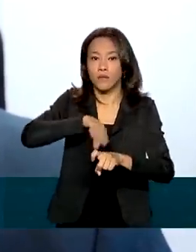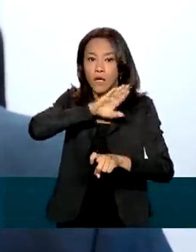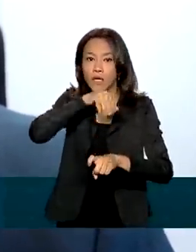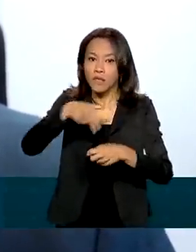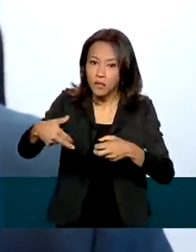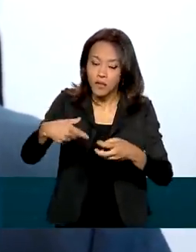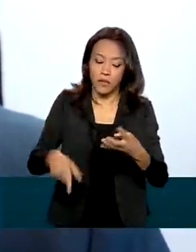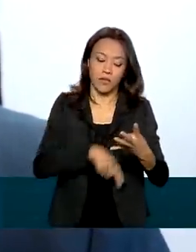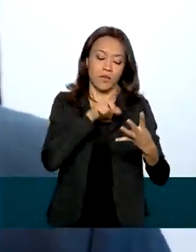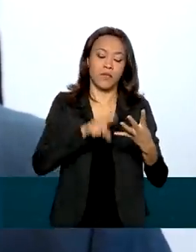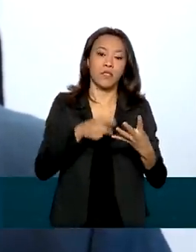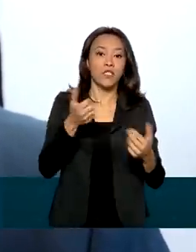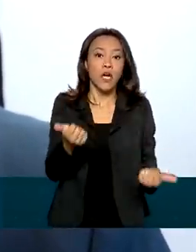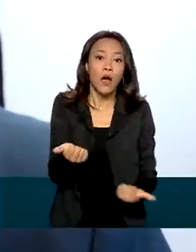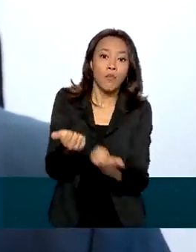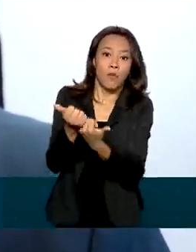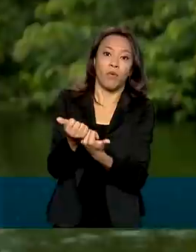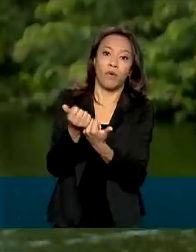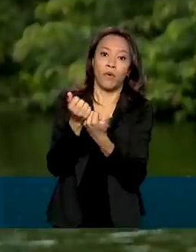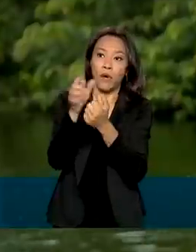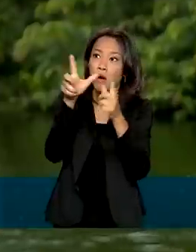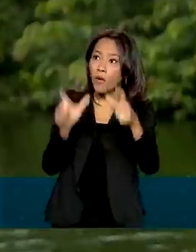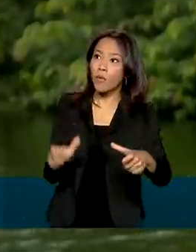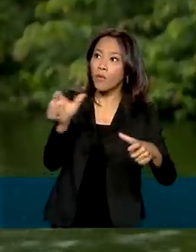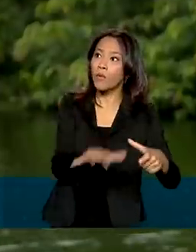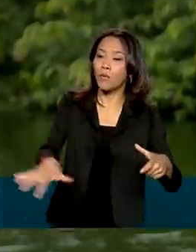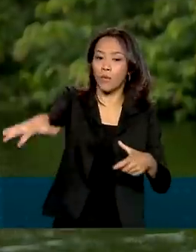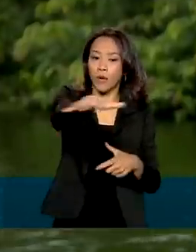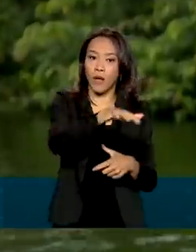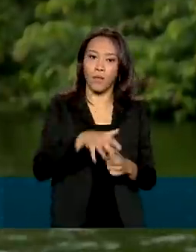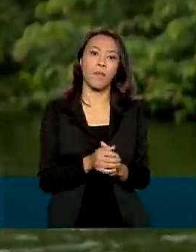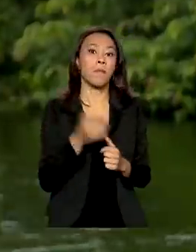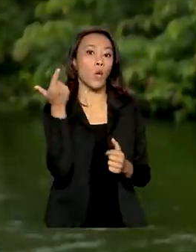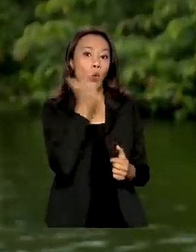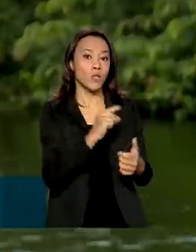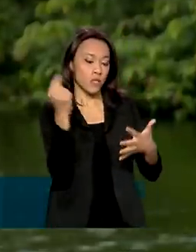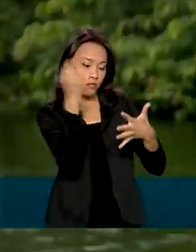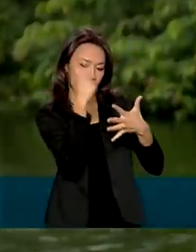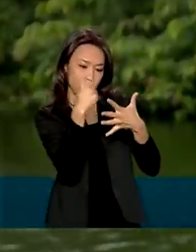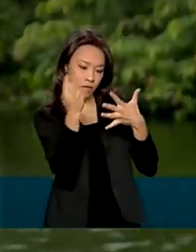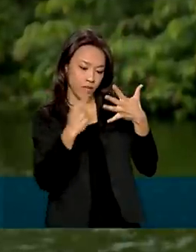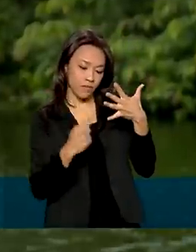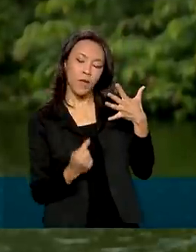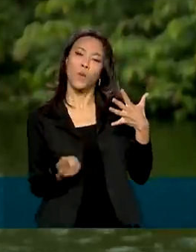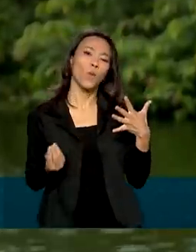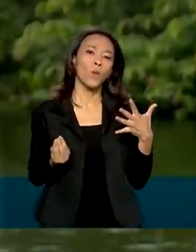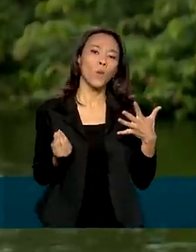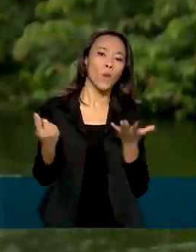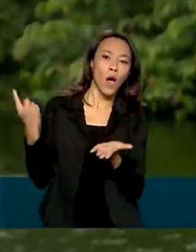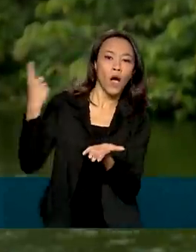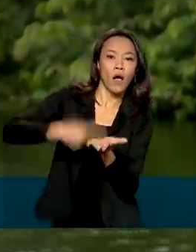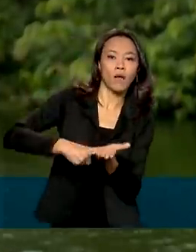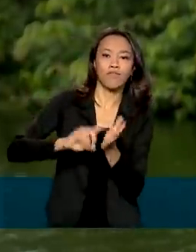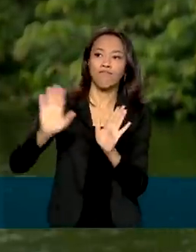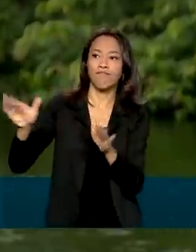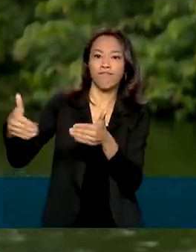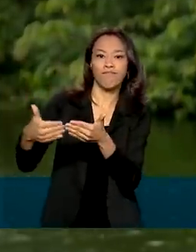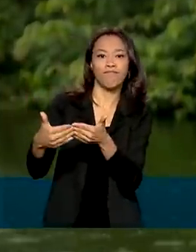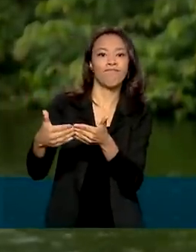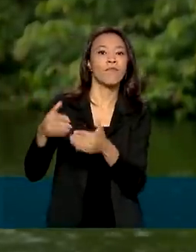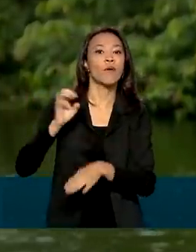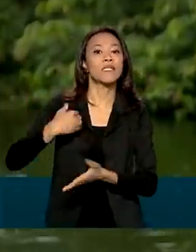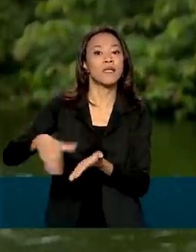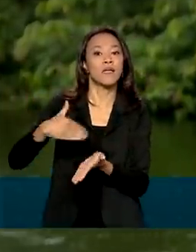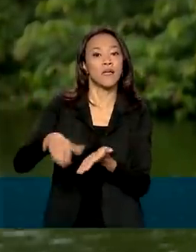ações de assistencialismo à fauna silvestre. Para colocar essas atividades em prática, serão feitos acordos e parcerias com as Secretarias